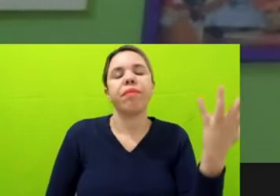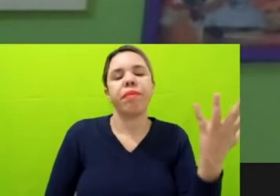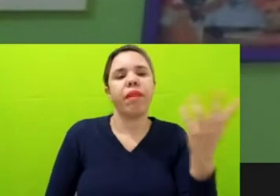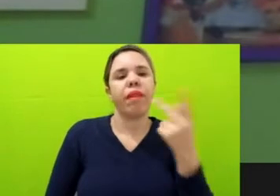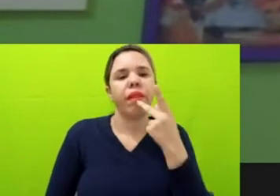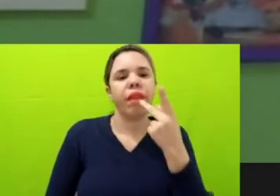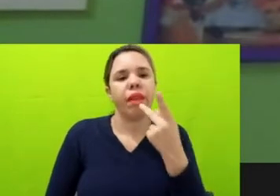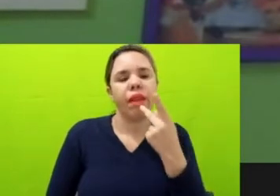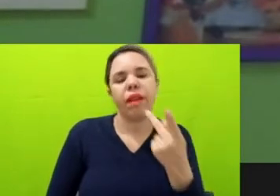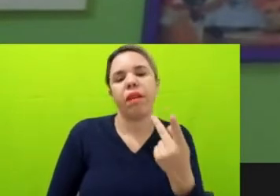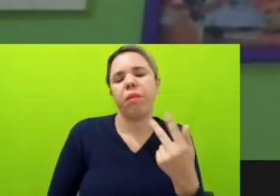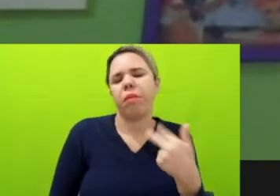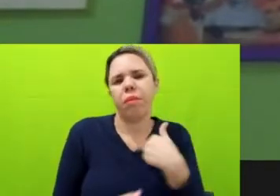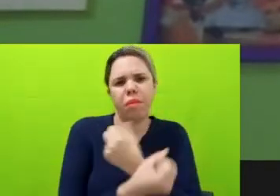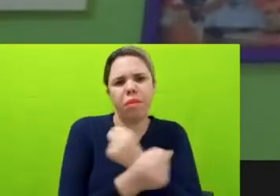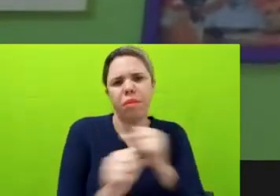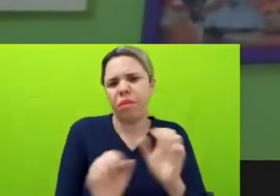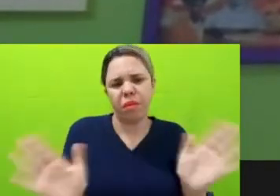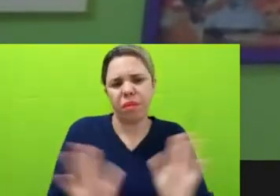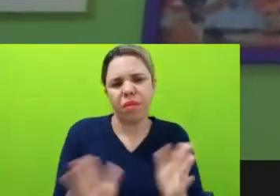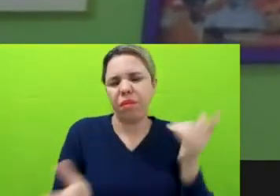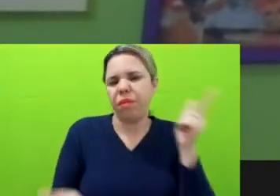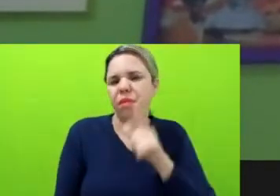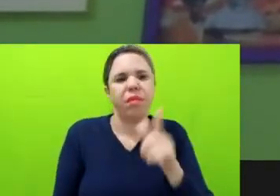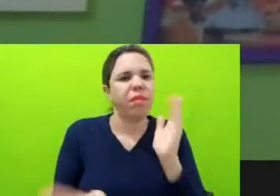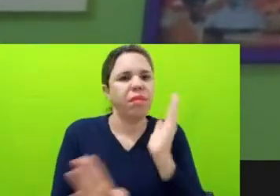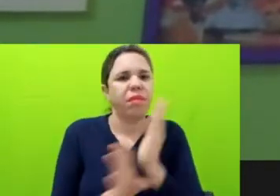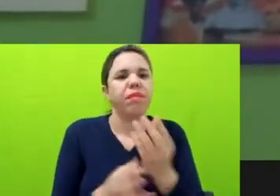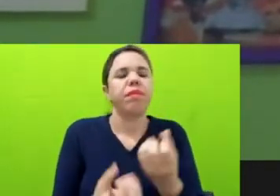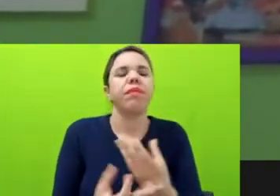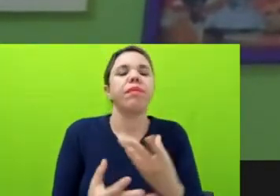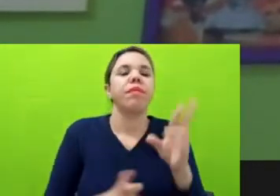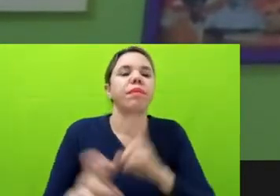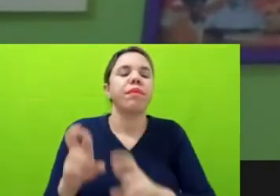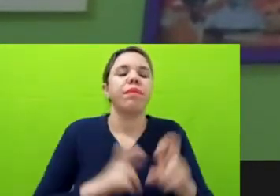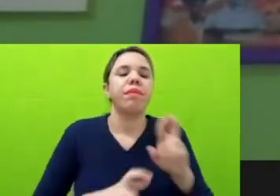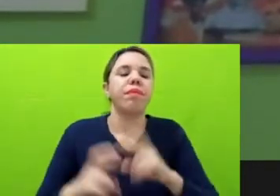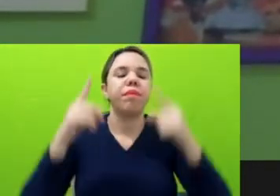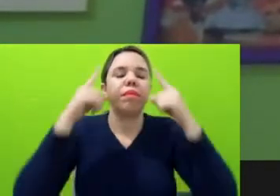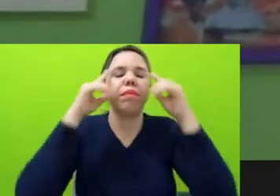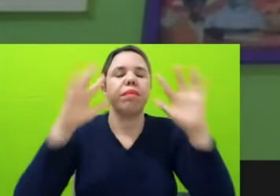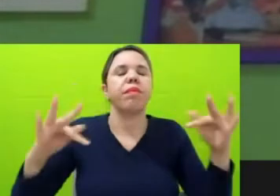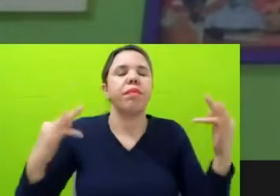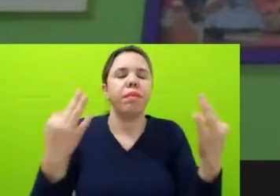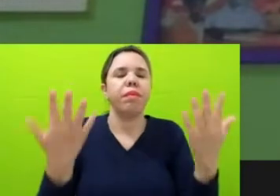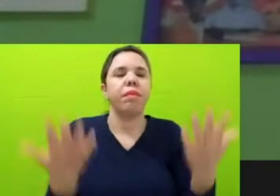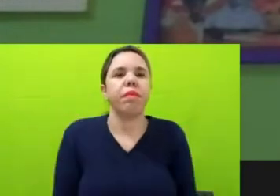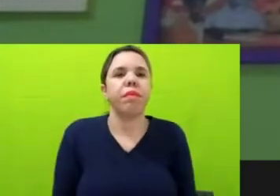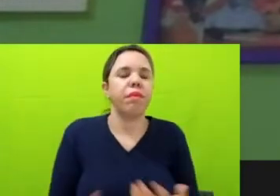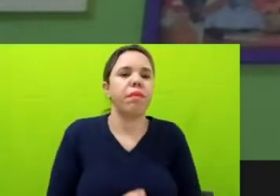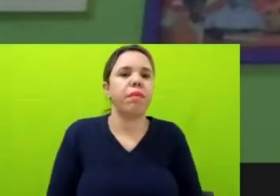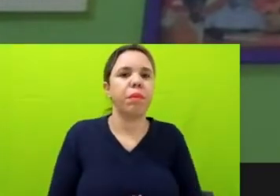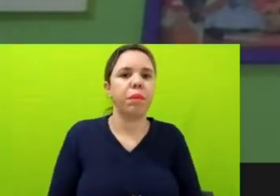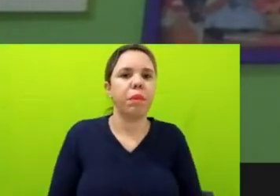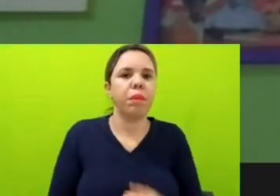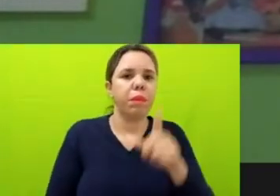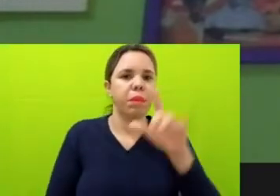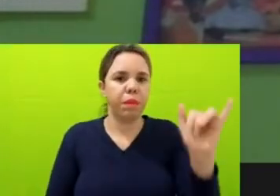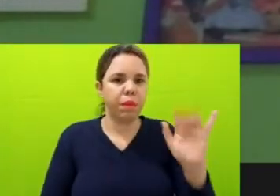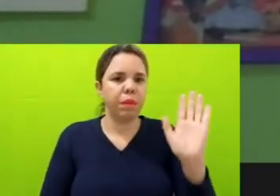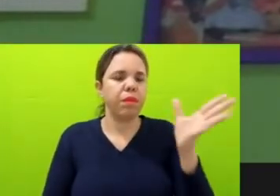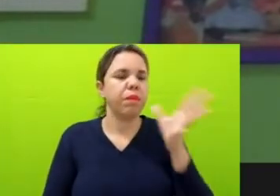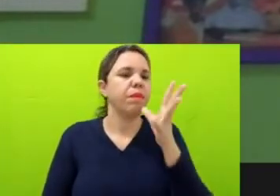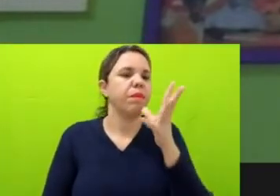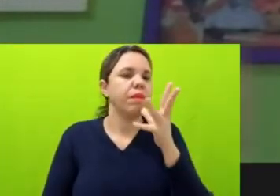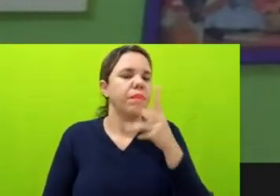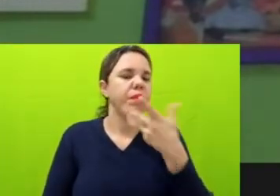esses dados do monitoramento da violência no Estado, através da LAI, porque ia demorar ali mais ou menos os três meses, a reportagem já estava